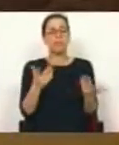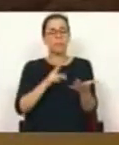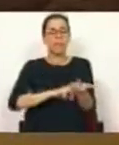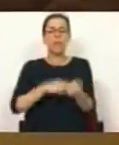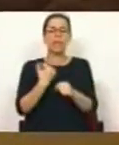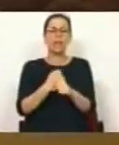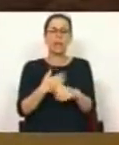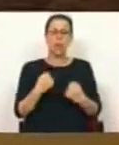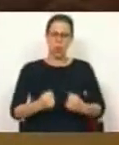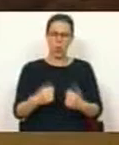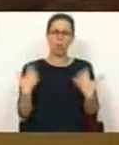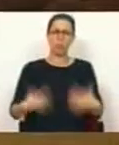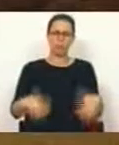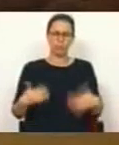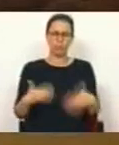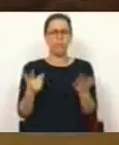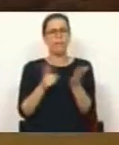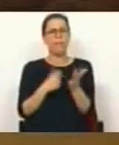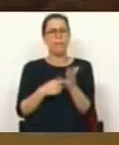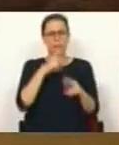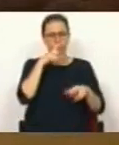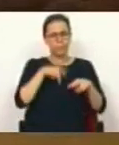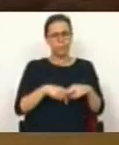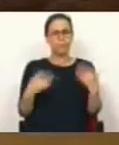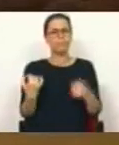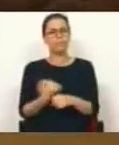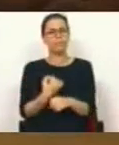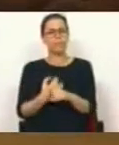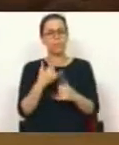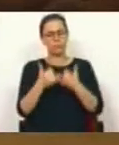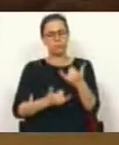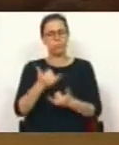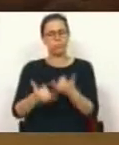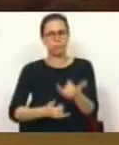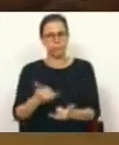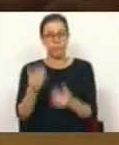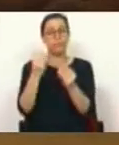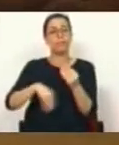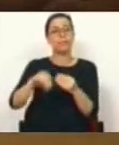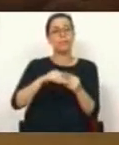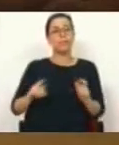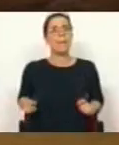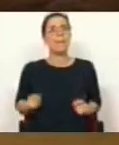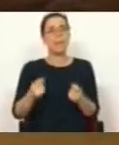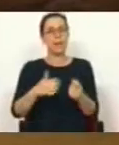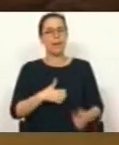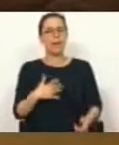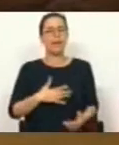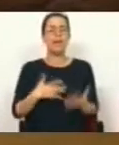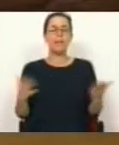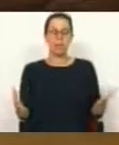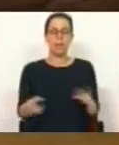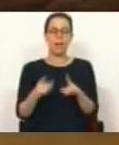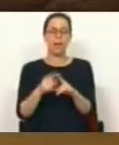ritmos de trabalho intensos, com falta de pausas e trabalho por turnos, a que se junta a pressão por parte das empresas